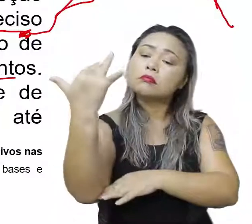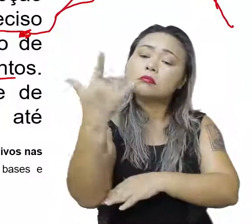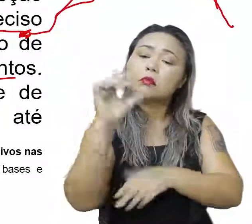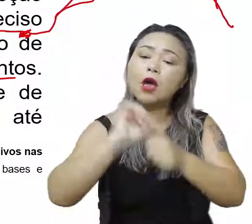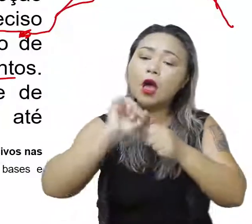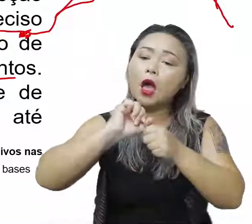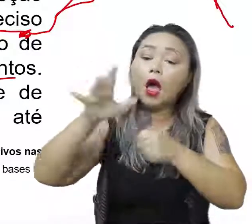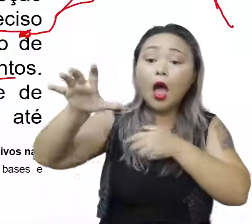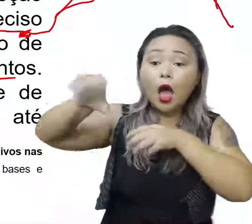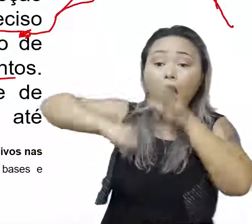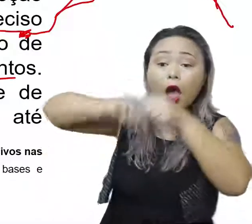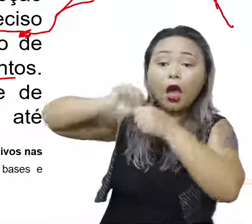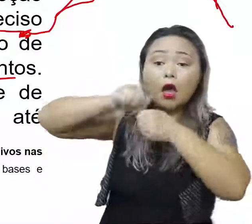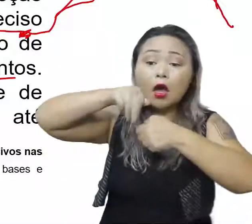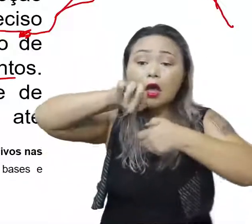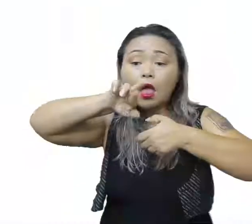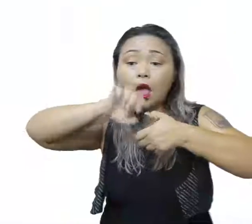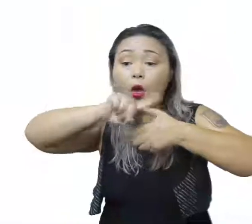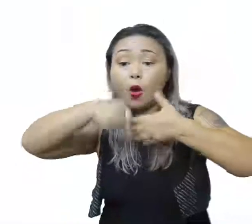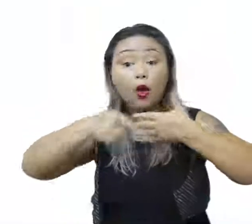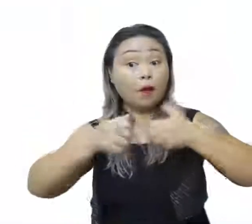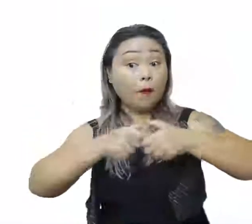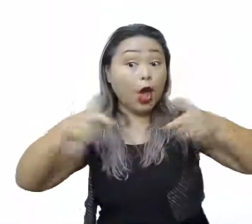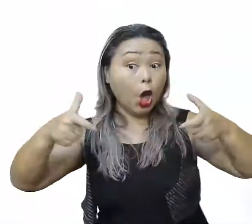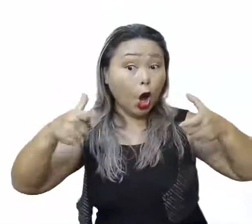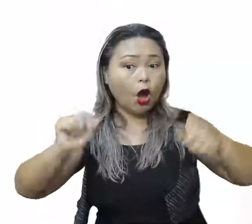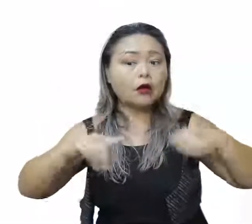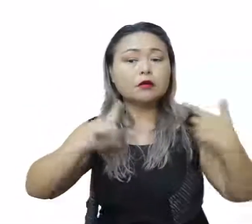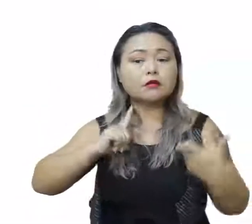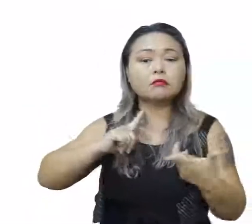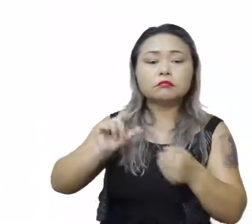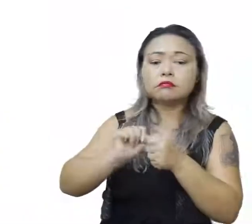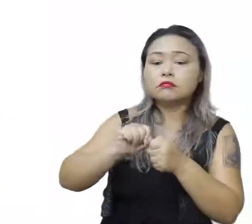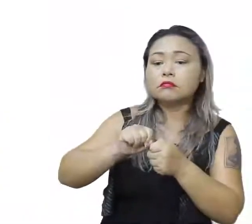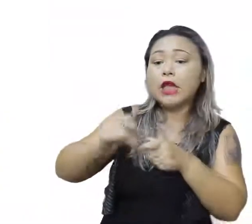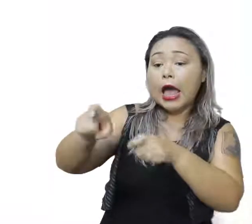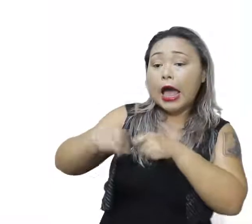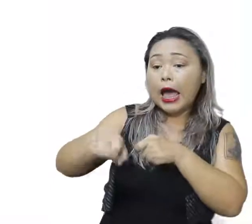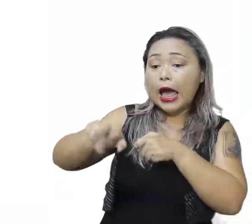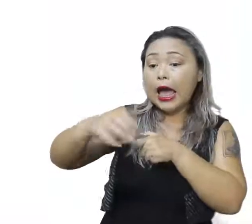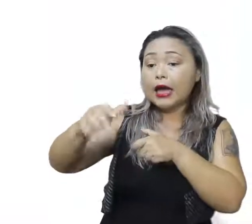Aqui eu retirei, aqui a erosão vai ser maior. agora nós temos aí a aração,